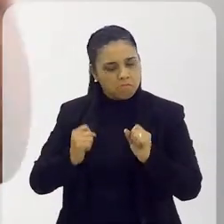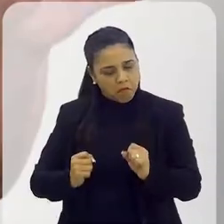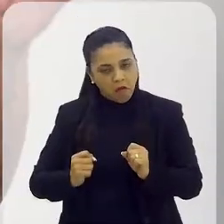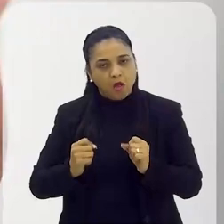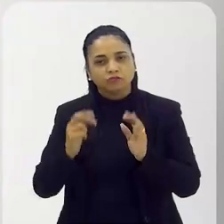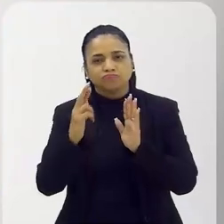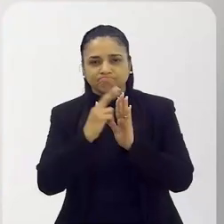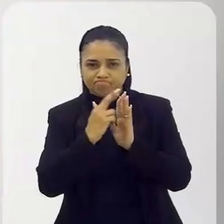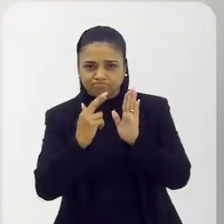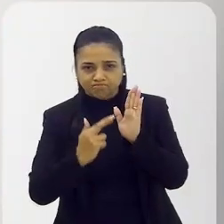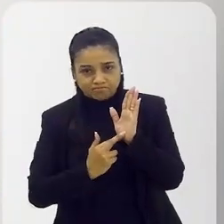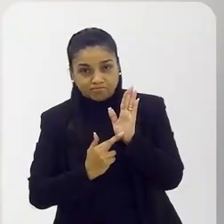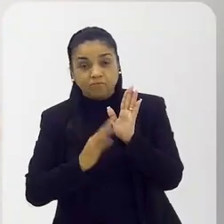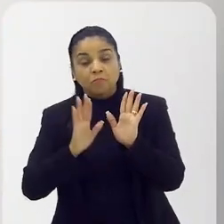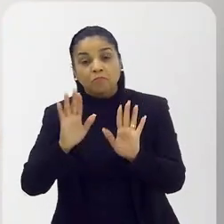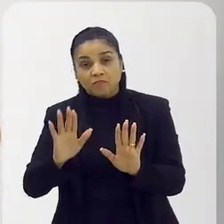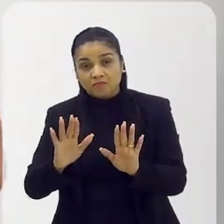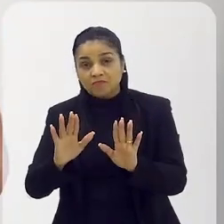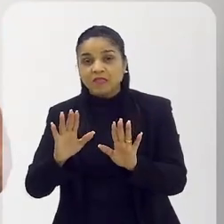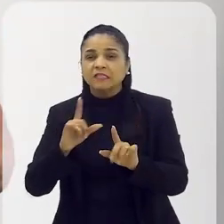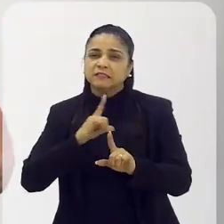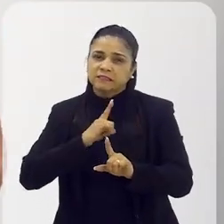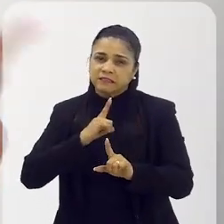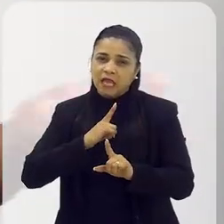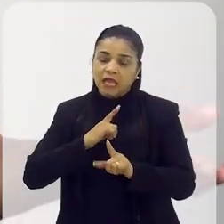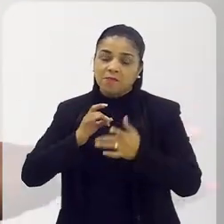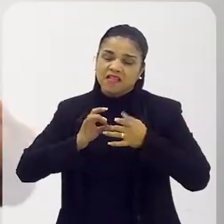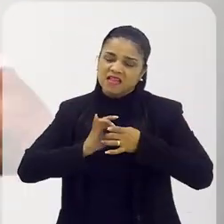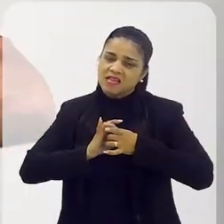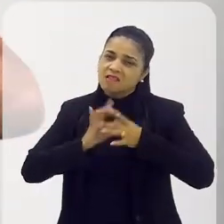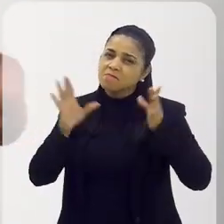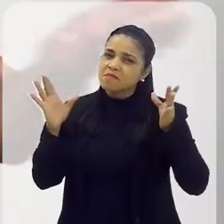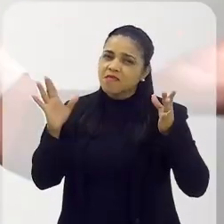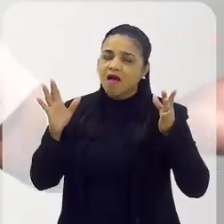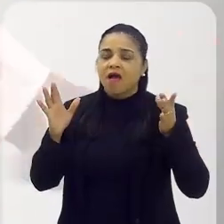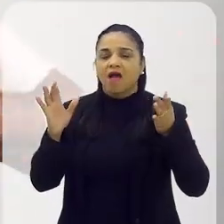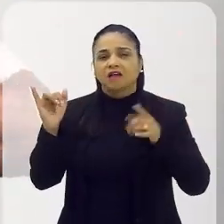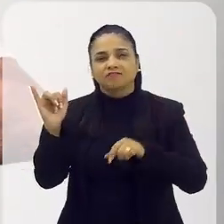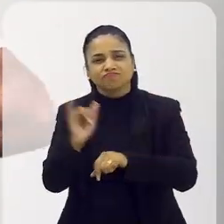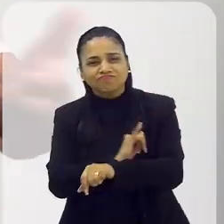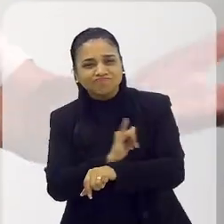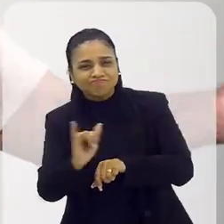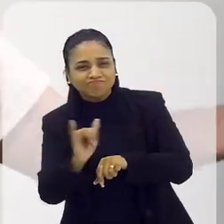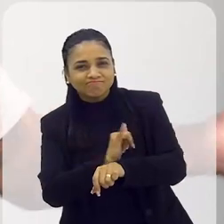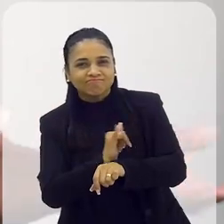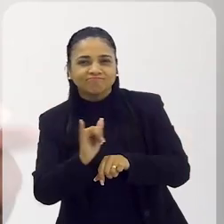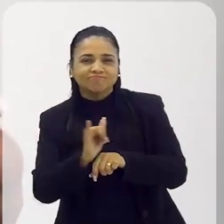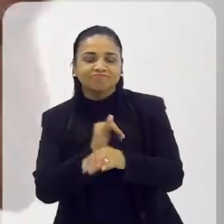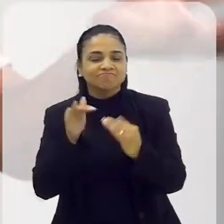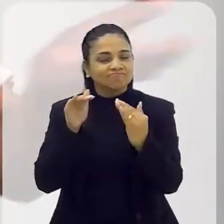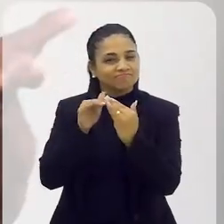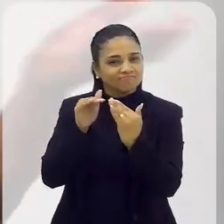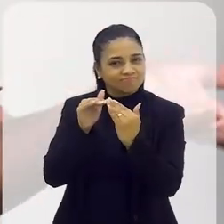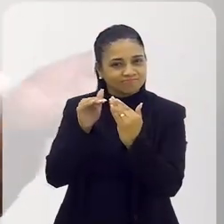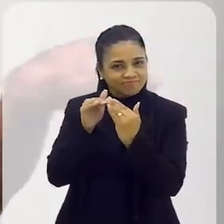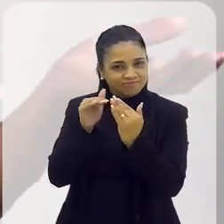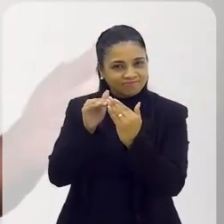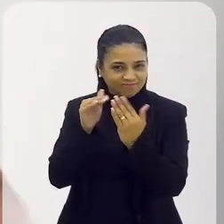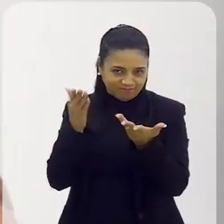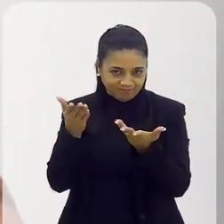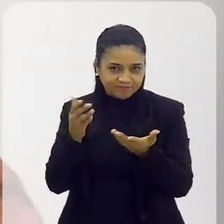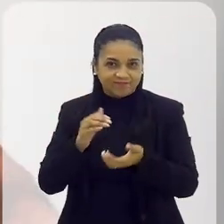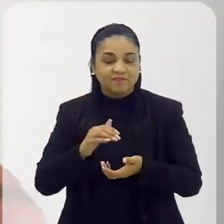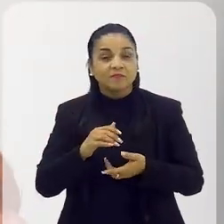qualquer outro regime de trabalho, mas é mais aberto, tem mais a possibilidade dos acordos